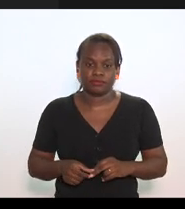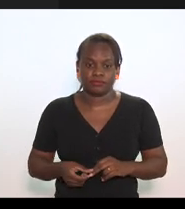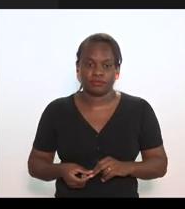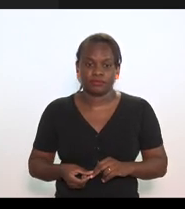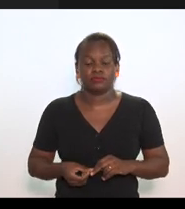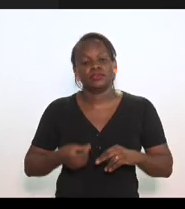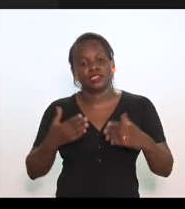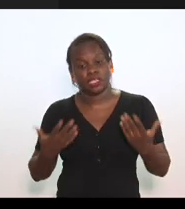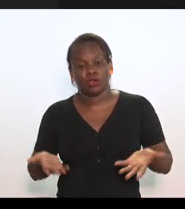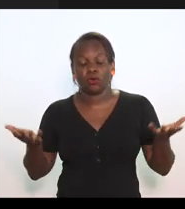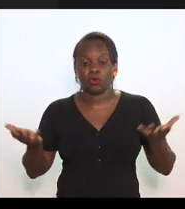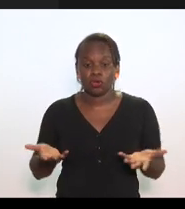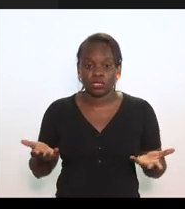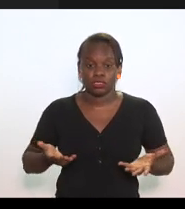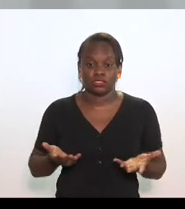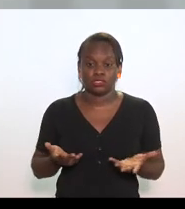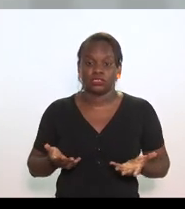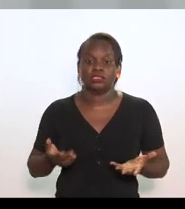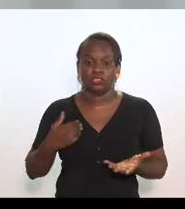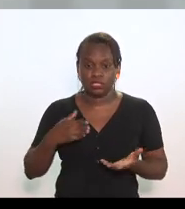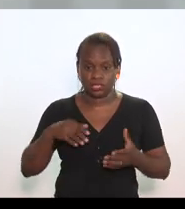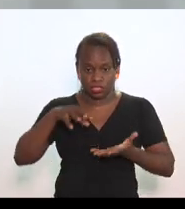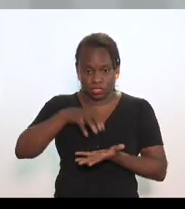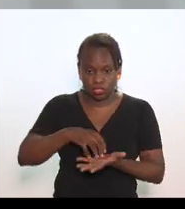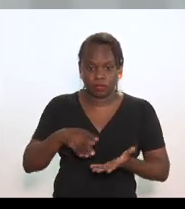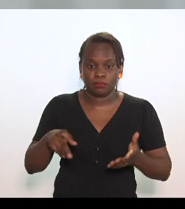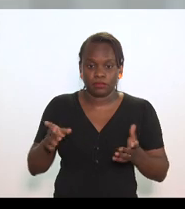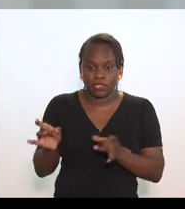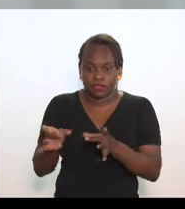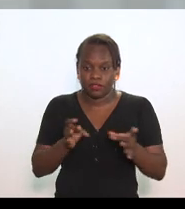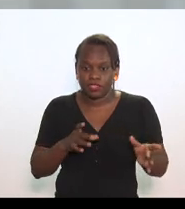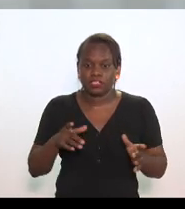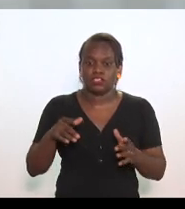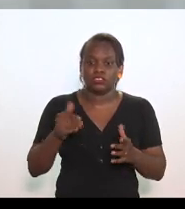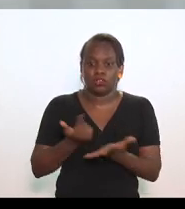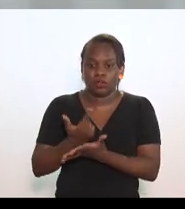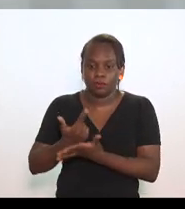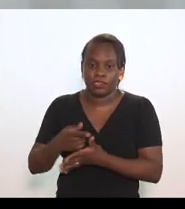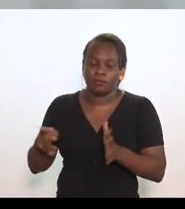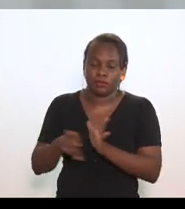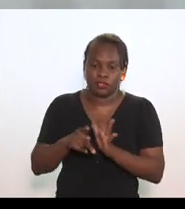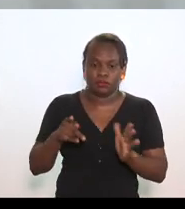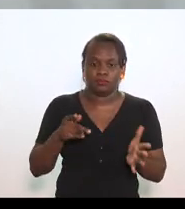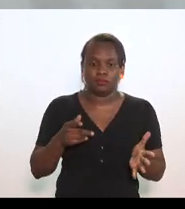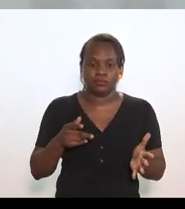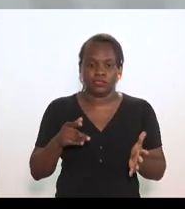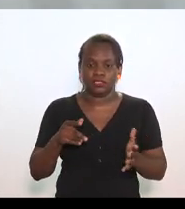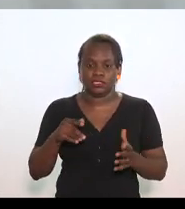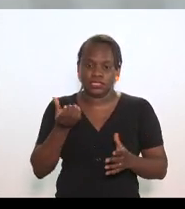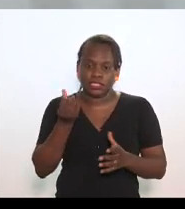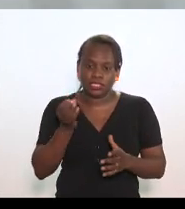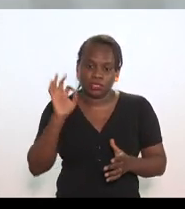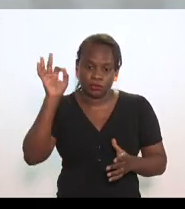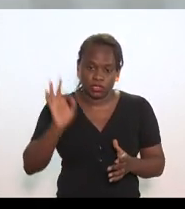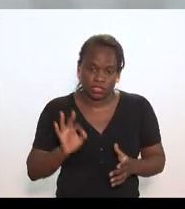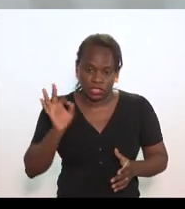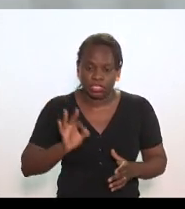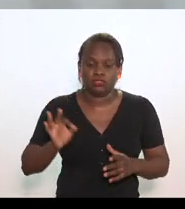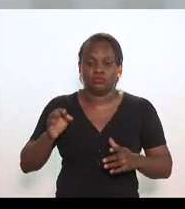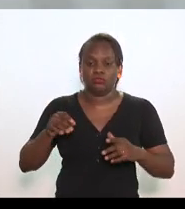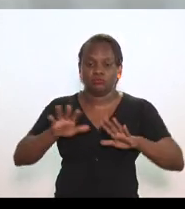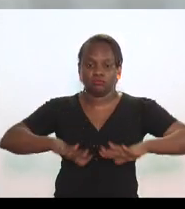então hoje é o setor distribuidor atacadista que abastece 60% do